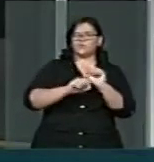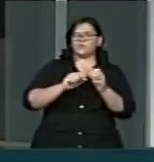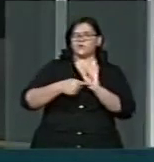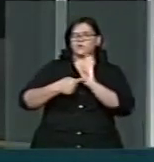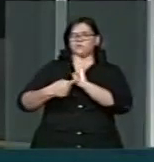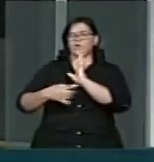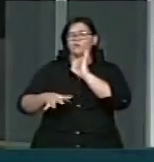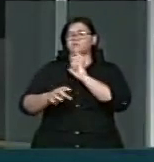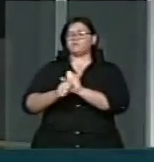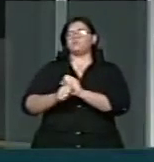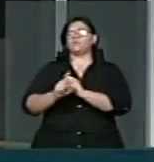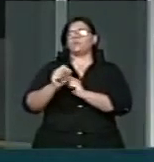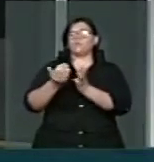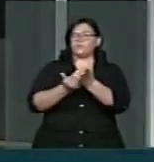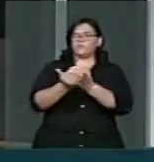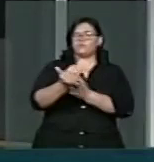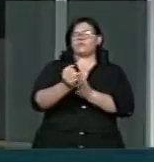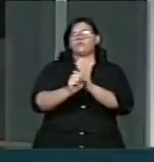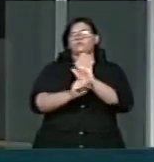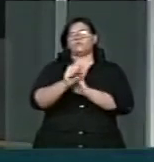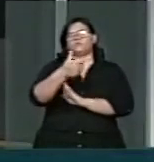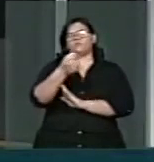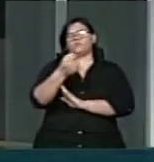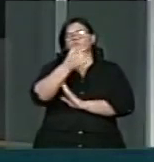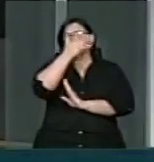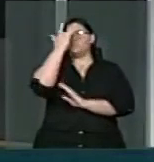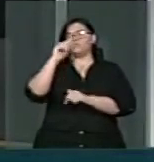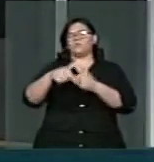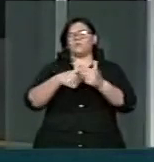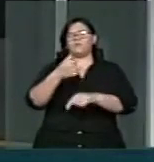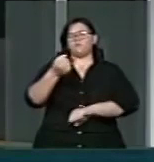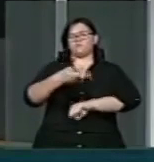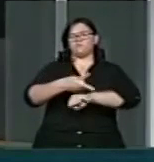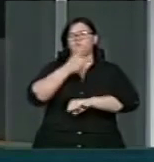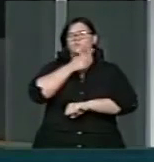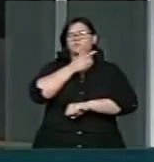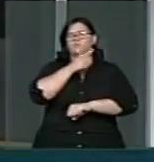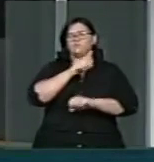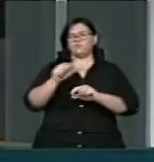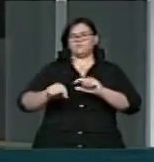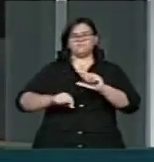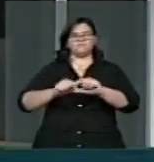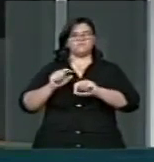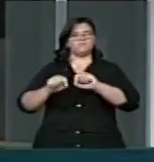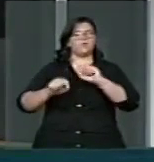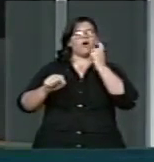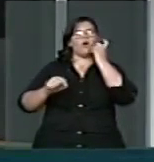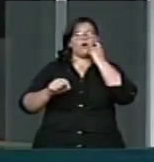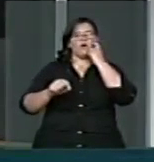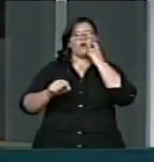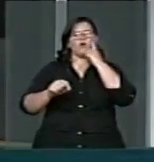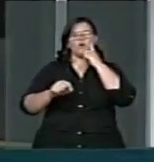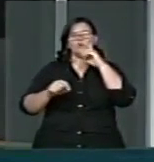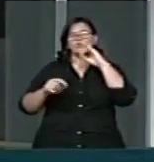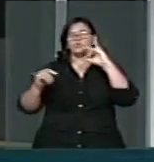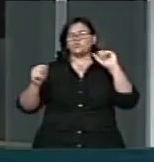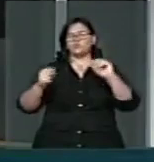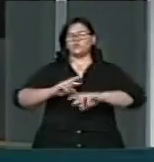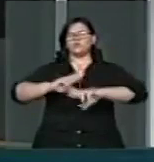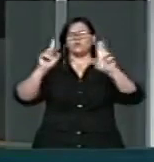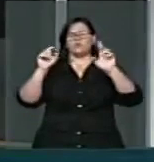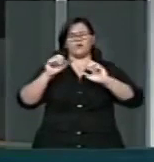no início do século XX, os trabalhadores passaram, com destaque, a assinalar a data por meio de crescentes